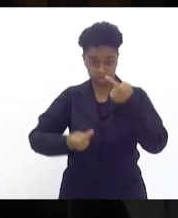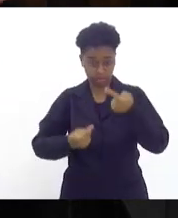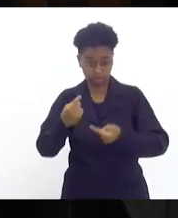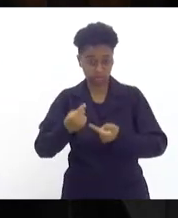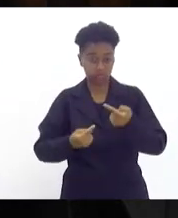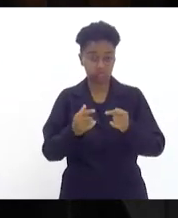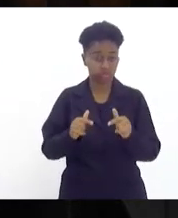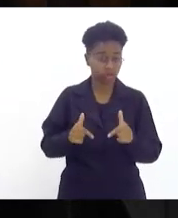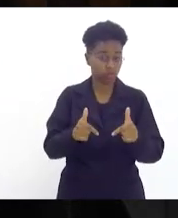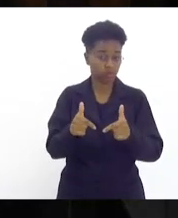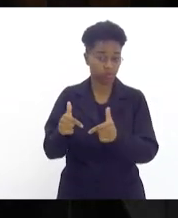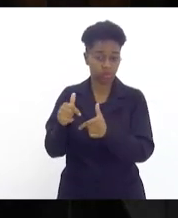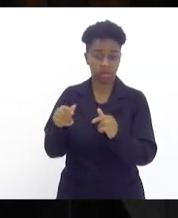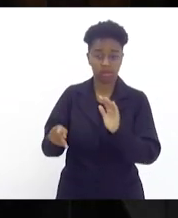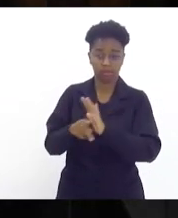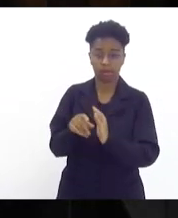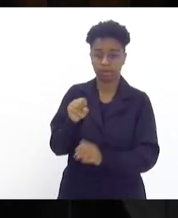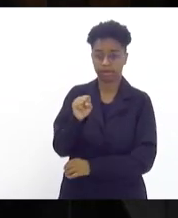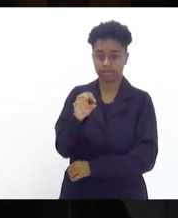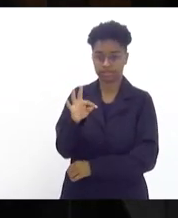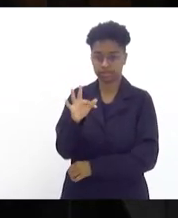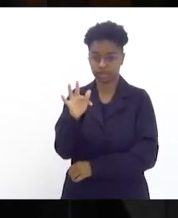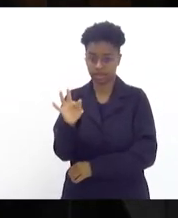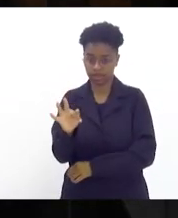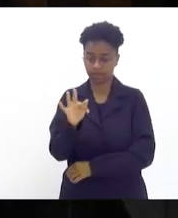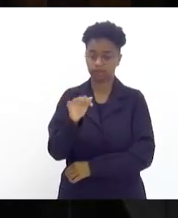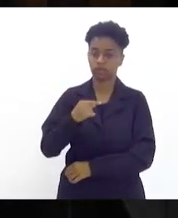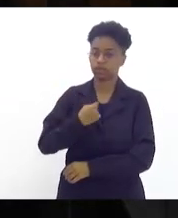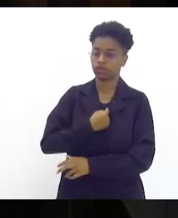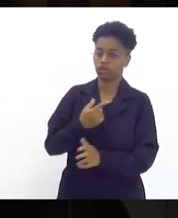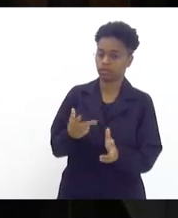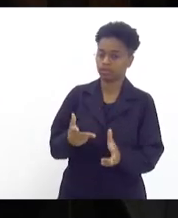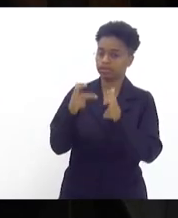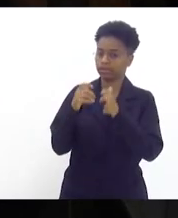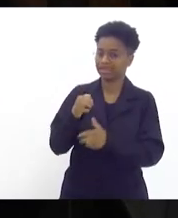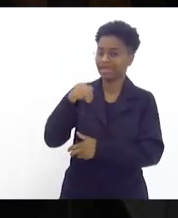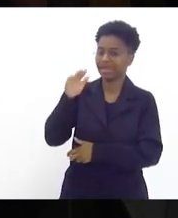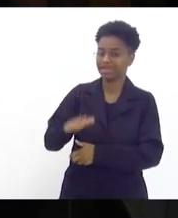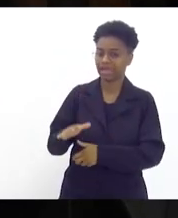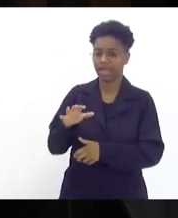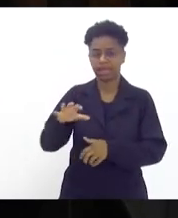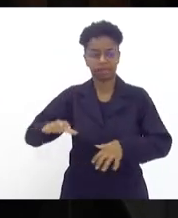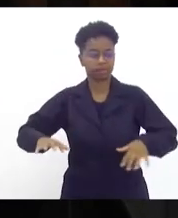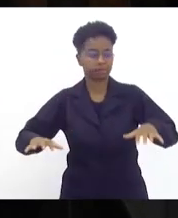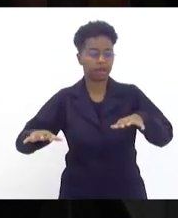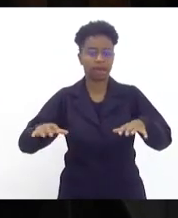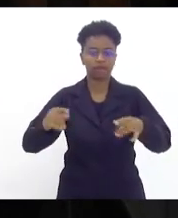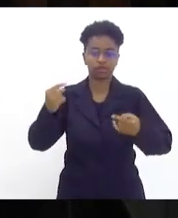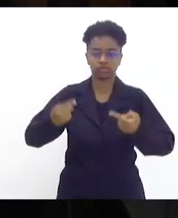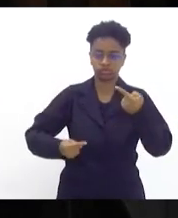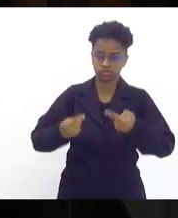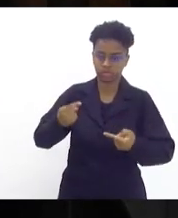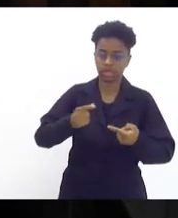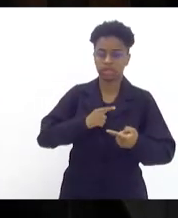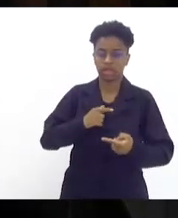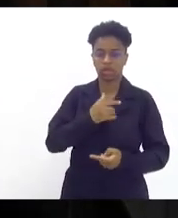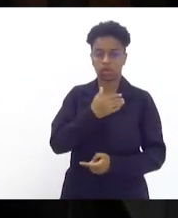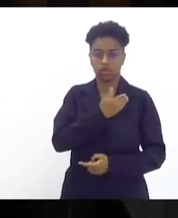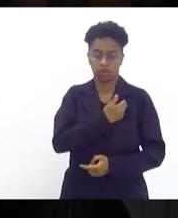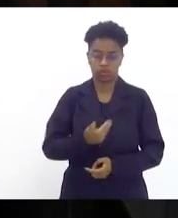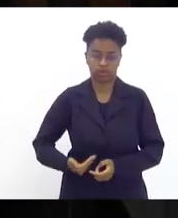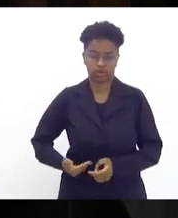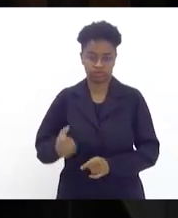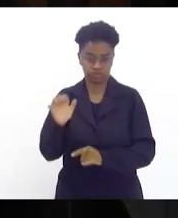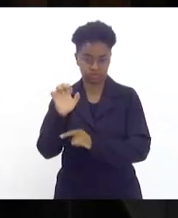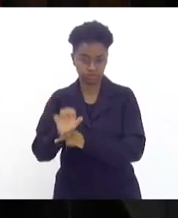foi travada no Supremo Tribunal Federal, e a gente vê quem são as partes dessa discussão, está lá o governo do Estado do Rio de